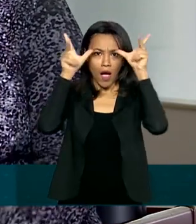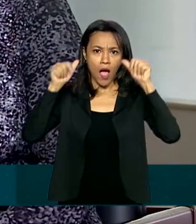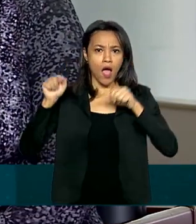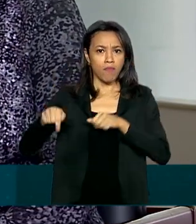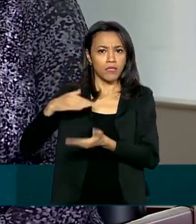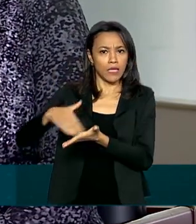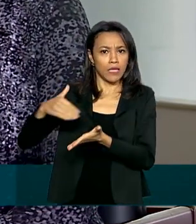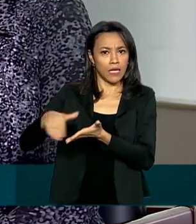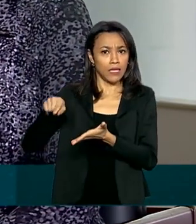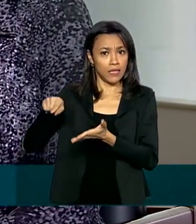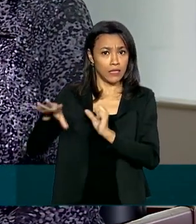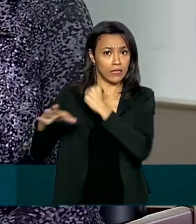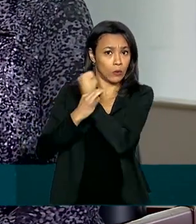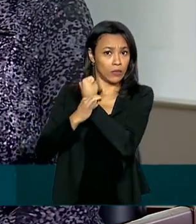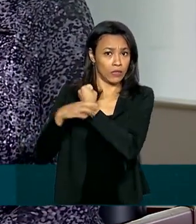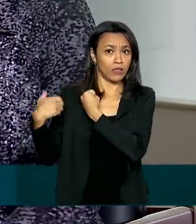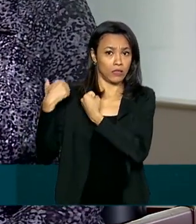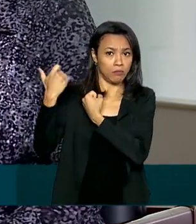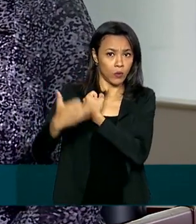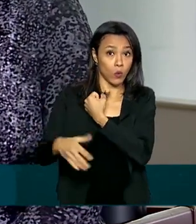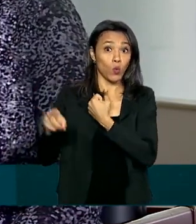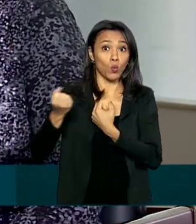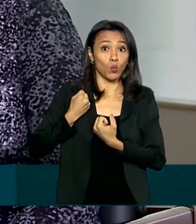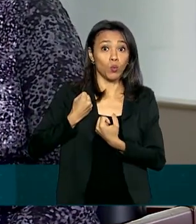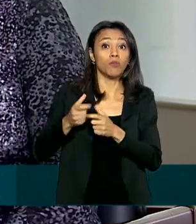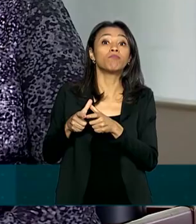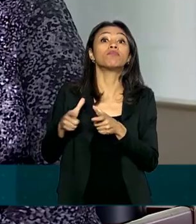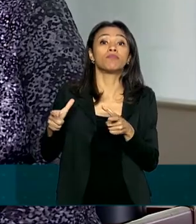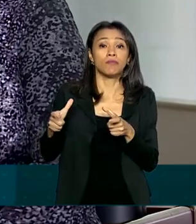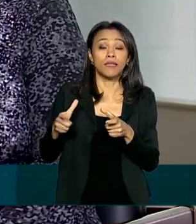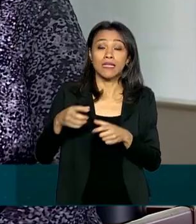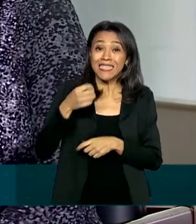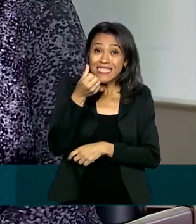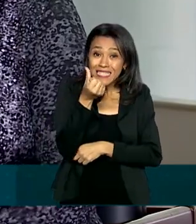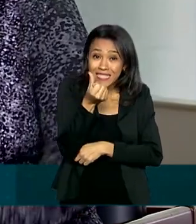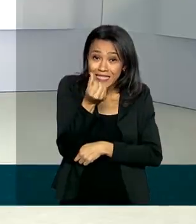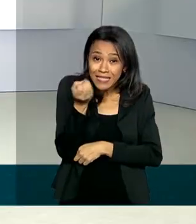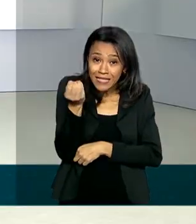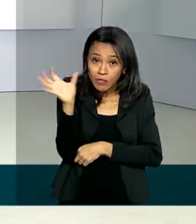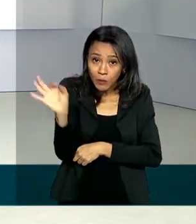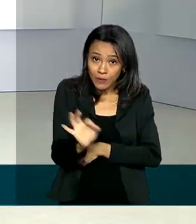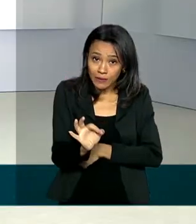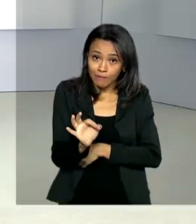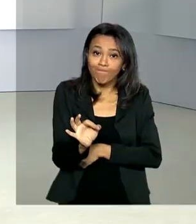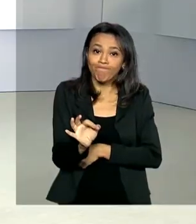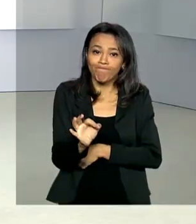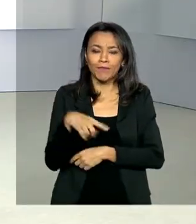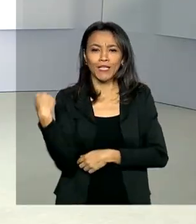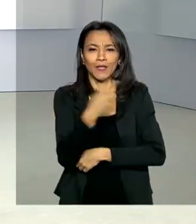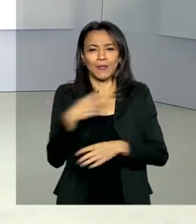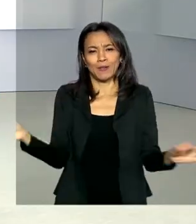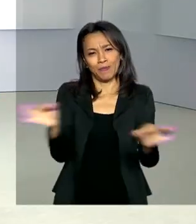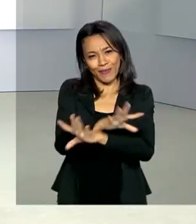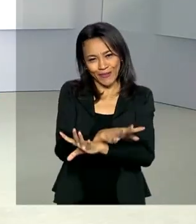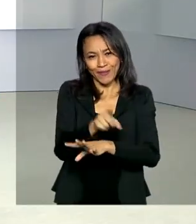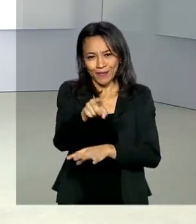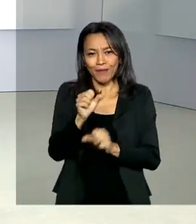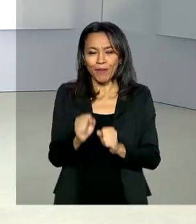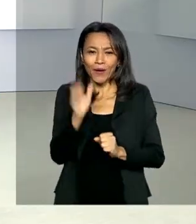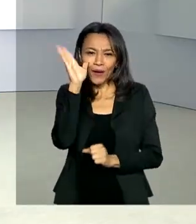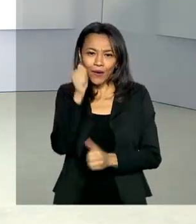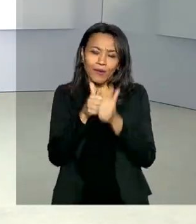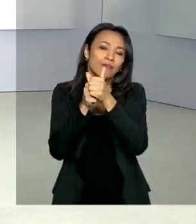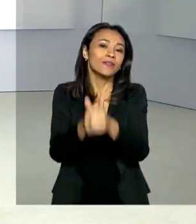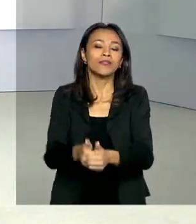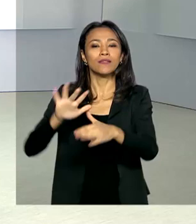Secretaria de Segurança do estado do Acre, o número chegou a crescer 600%. A gente fica por aqui. Você pode